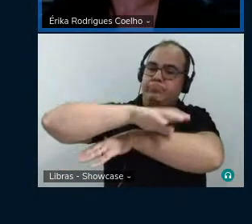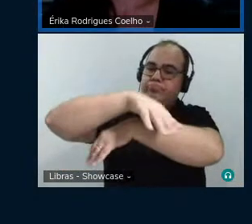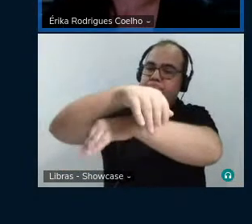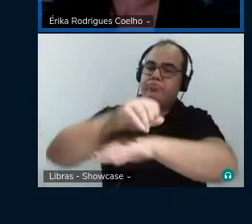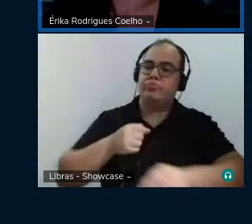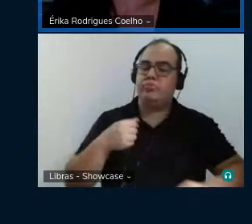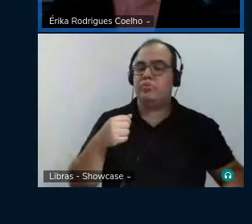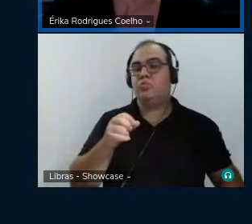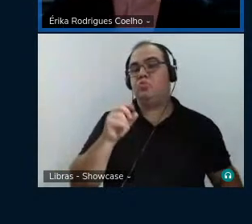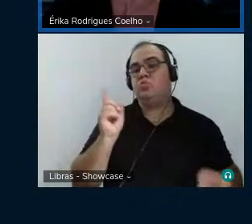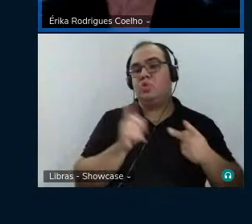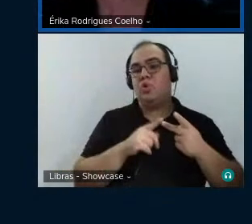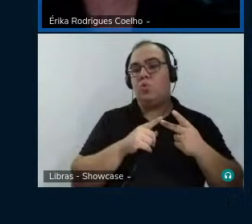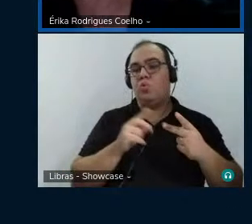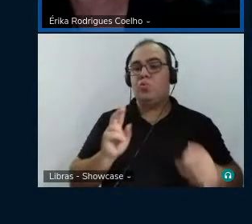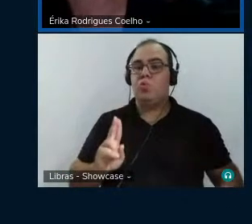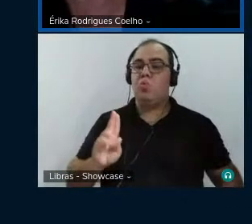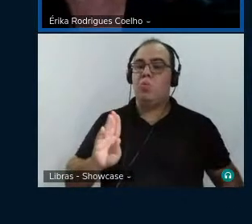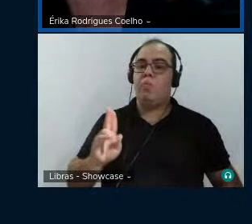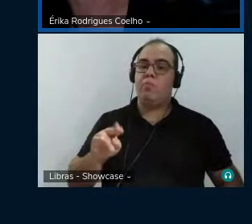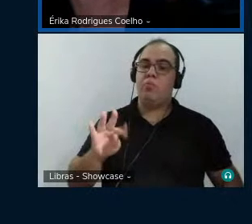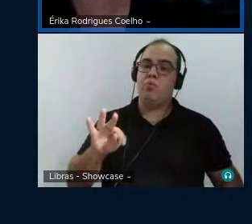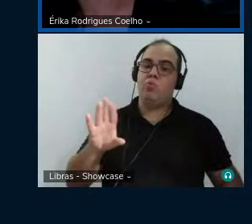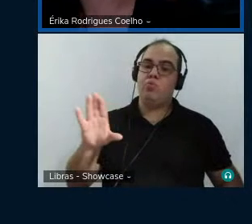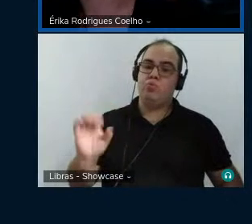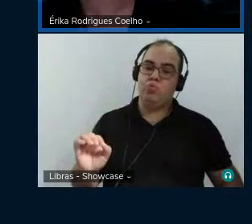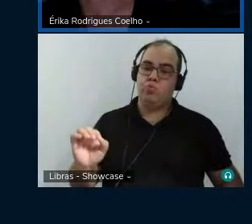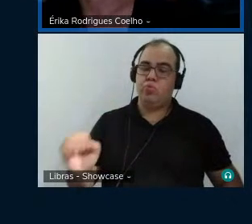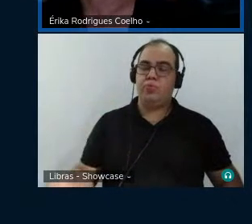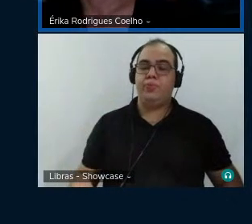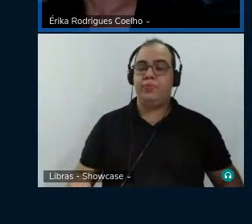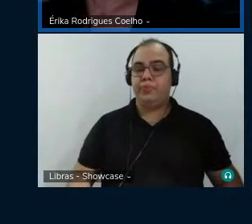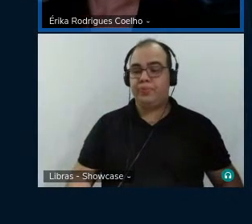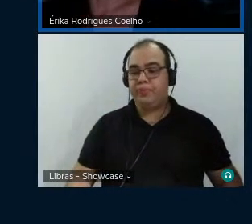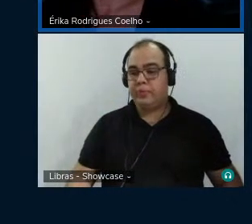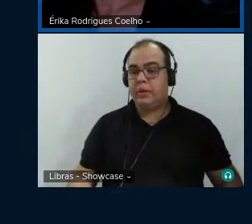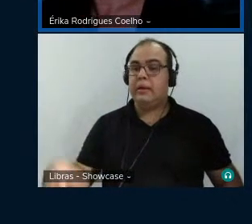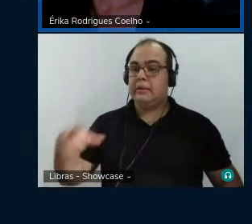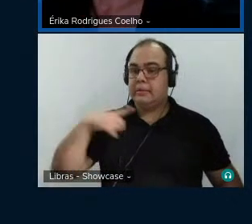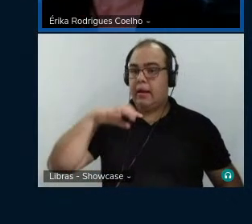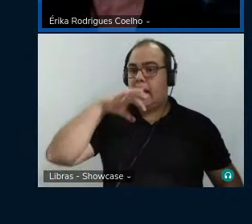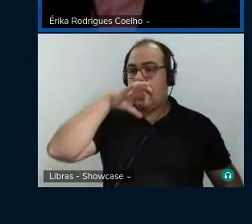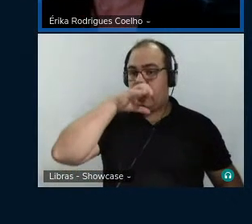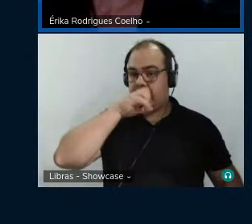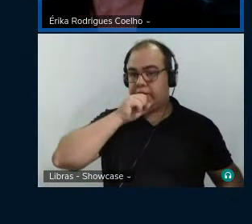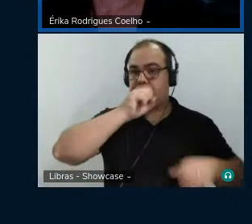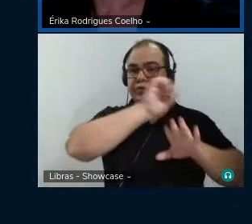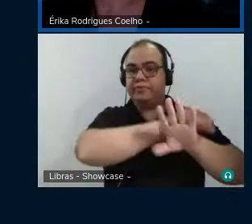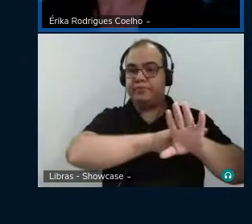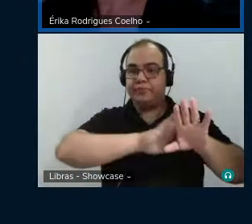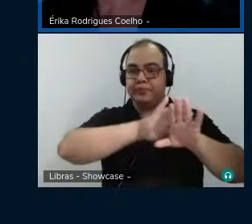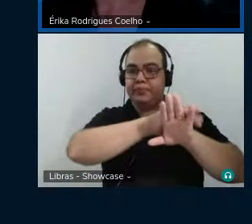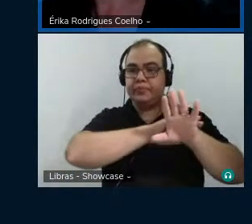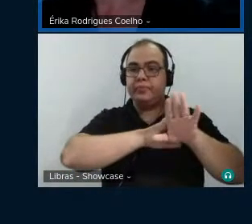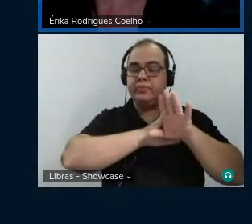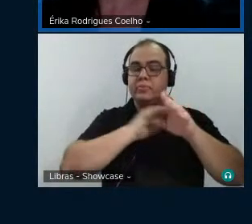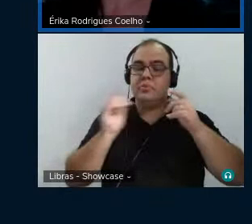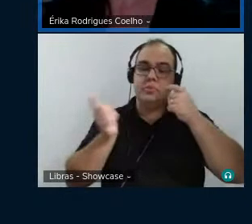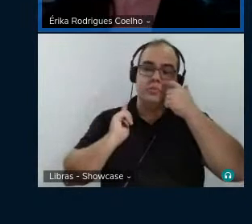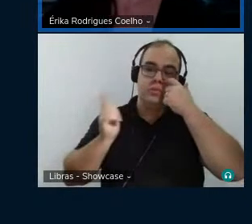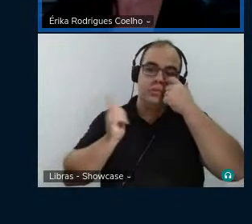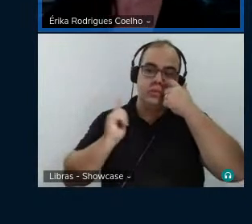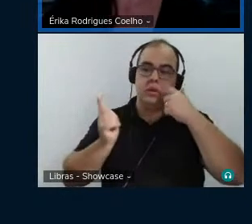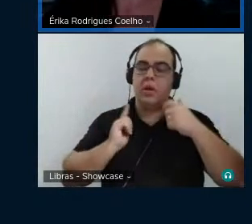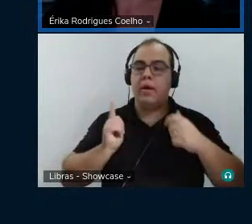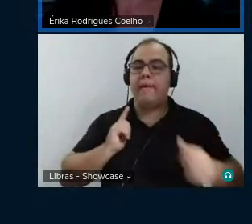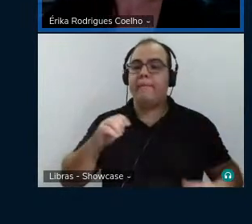-se Ubuntu, tem um fundo alaranjado e tem um punho antirracista